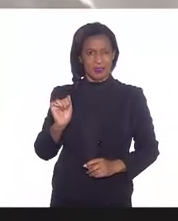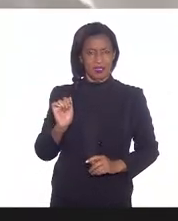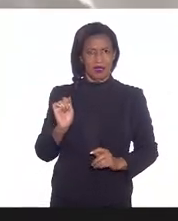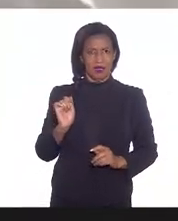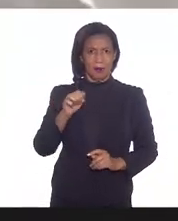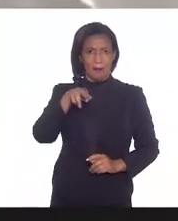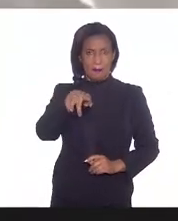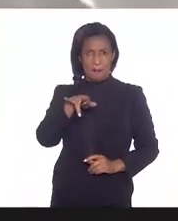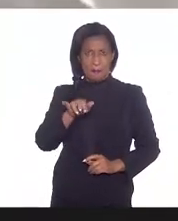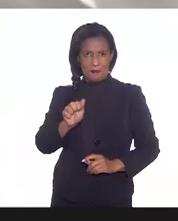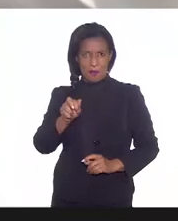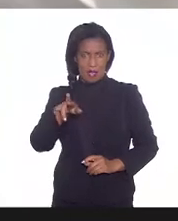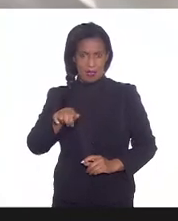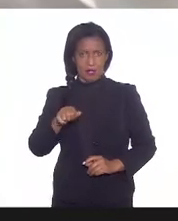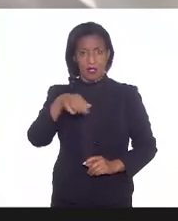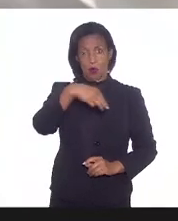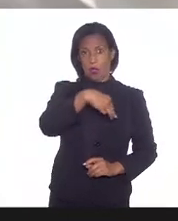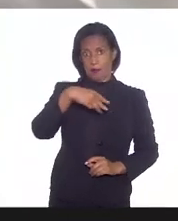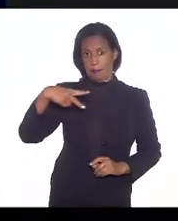doutora Márcia do MP?